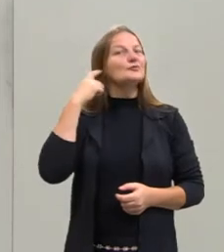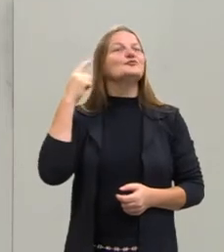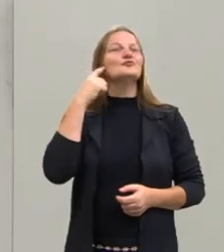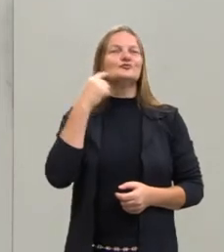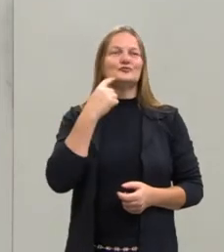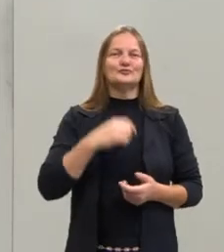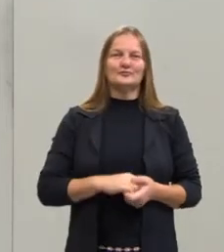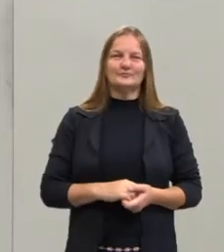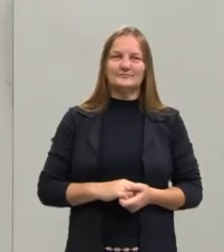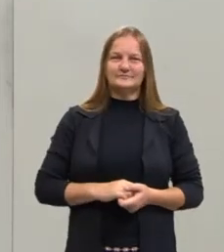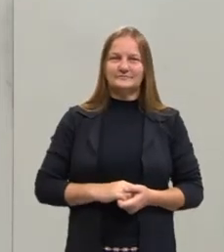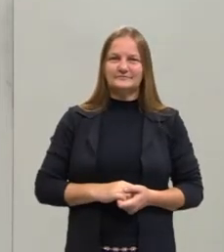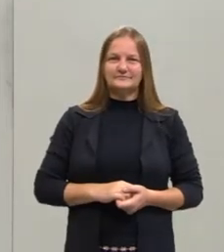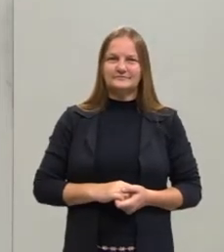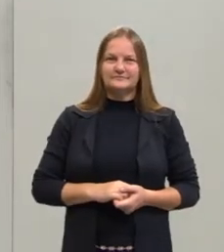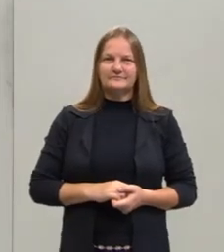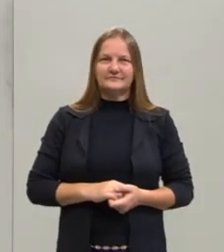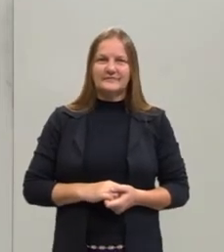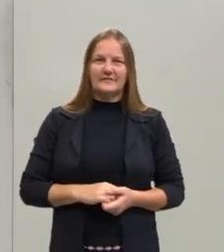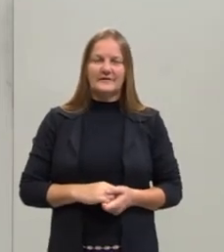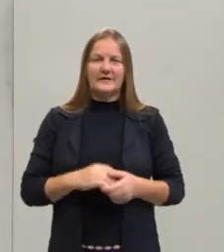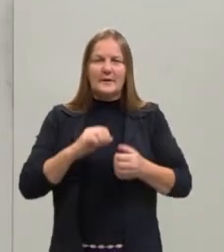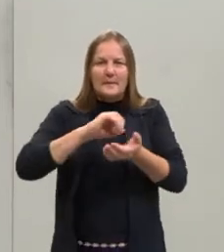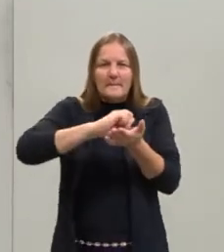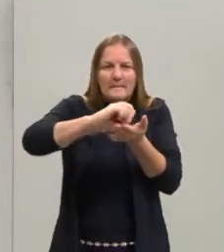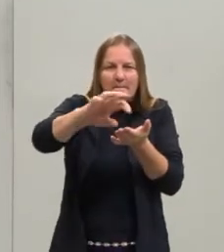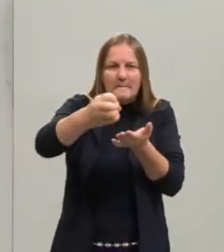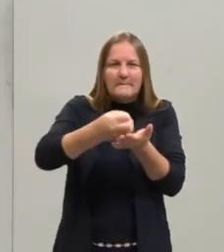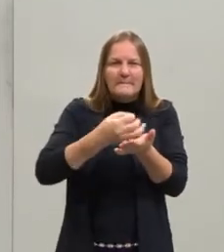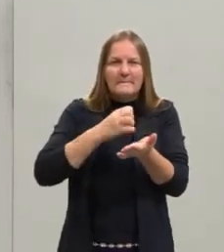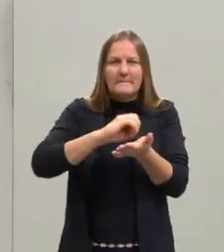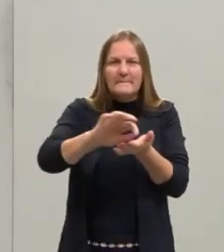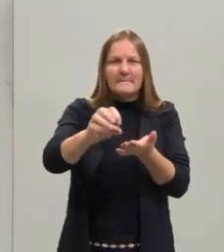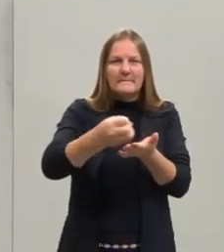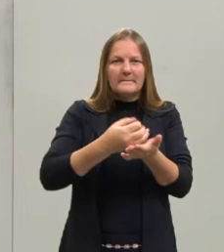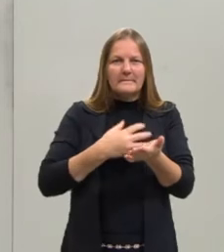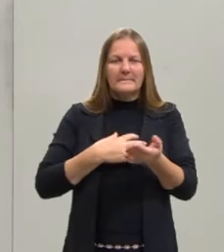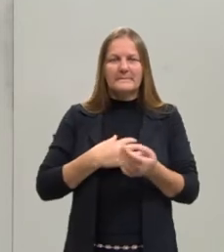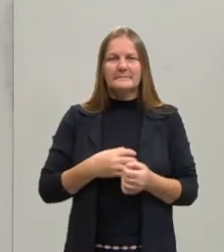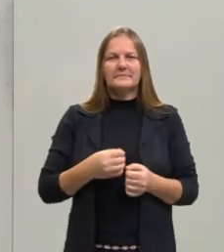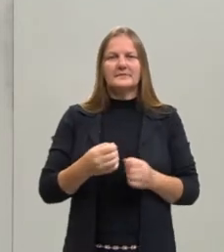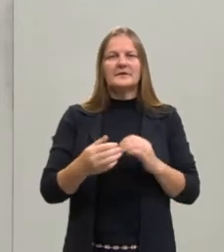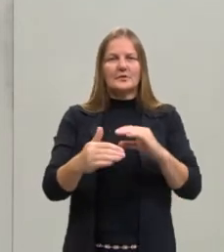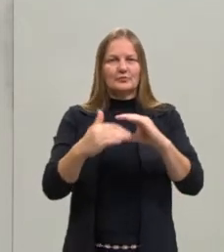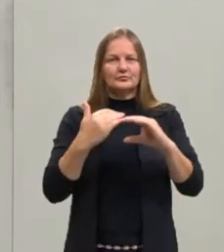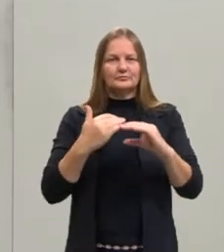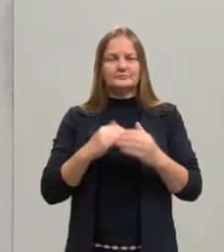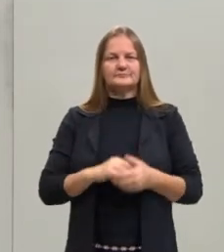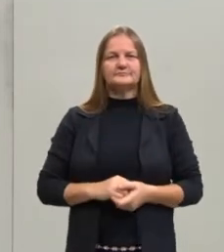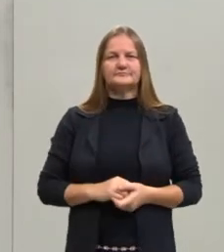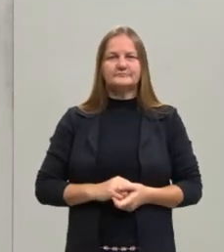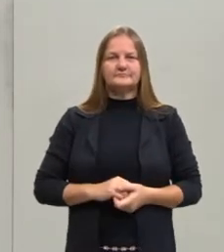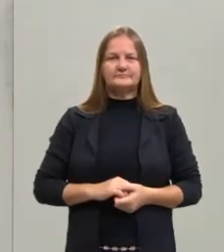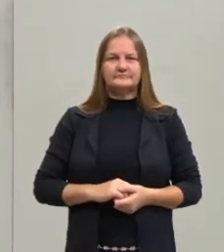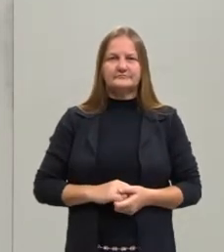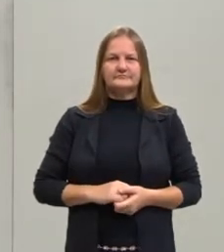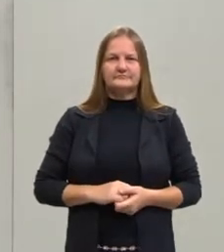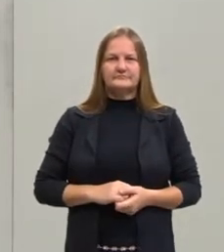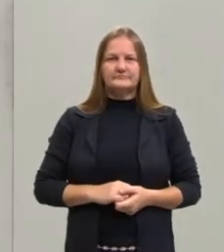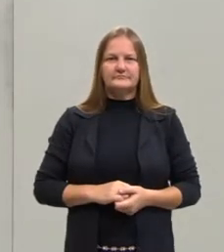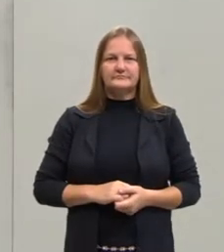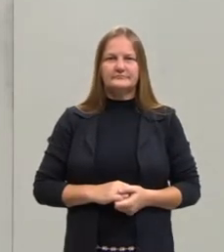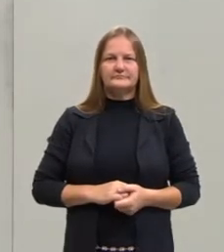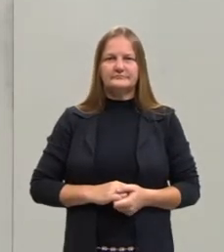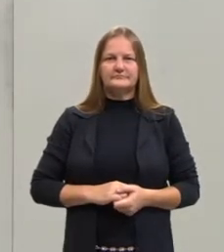eu não estou compreendendo. Então, manda uma mensagem, ok, que eu vou estar sempre receptivo, por favor. Certo? Preciso do